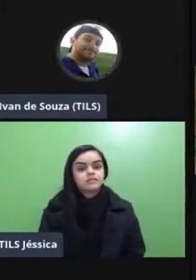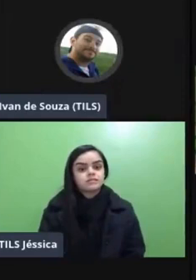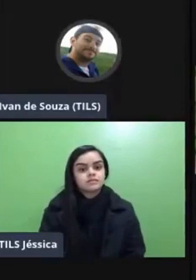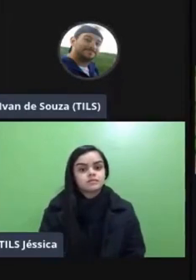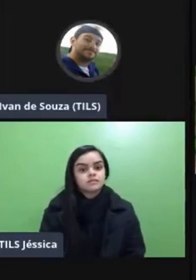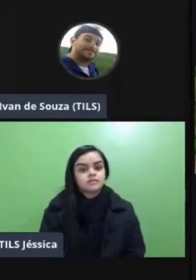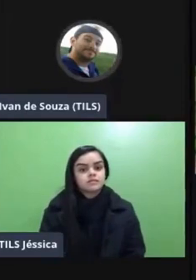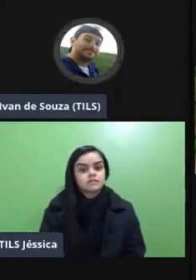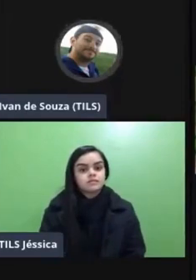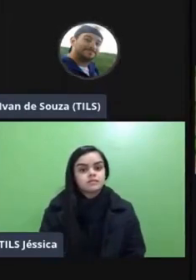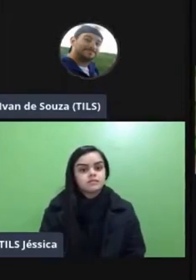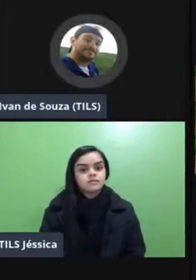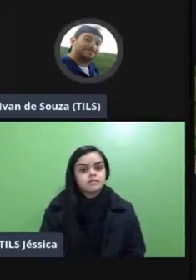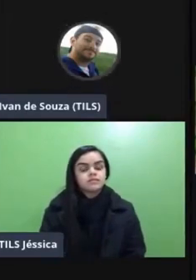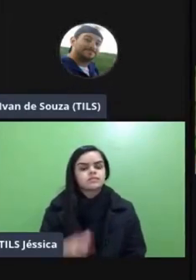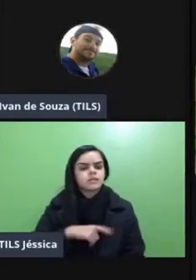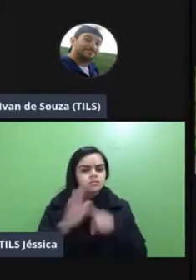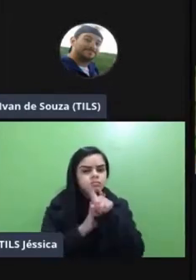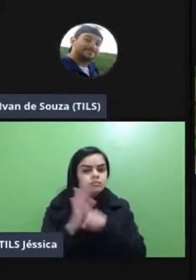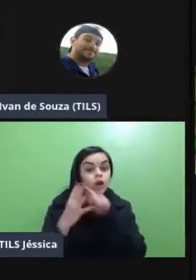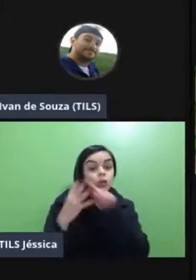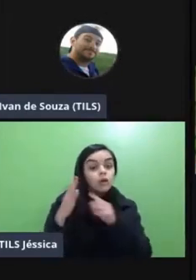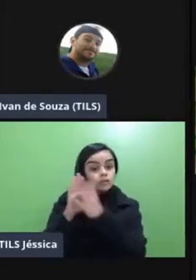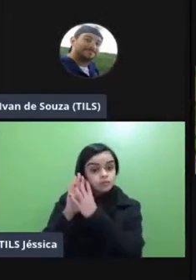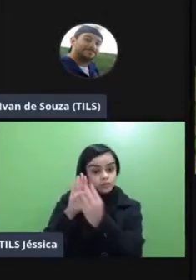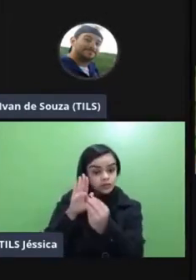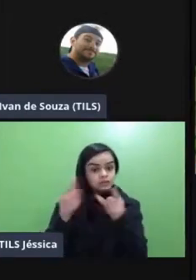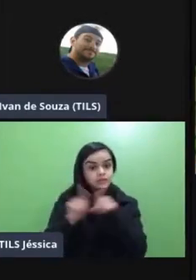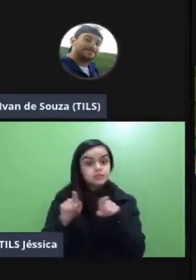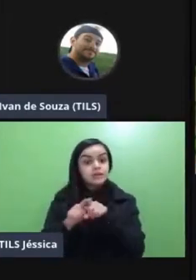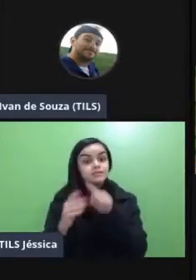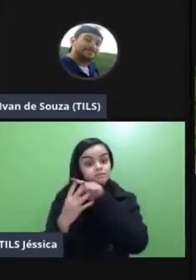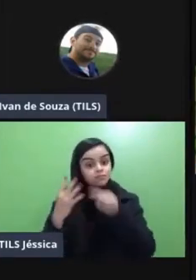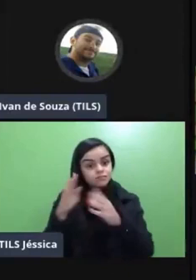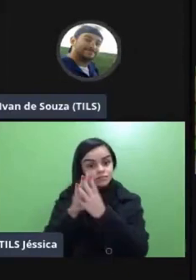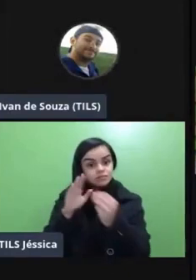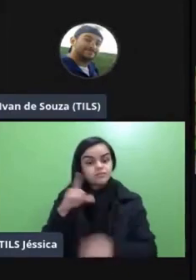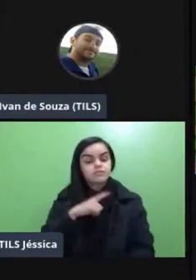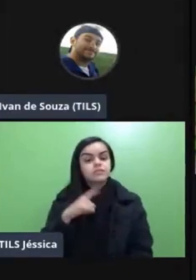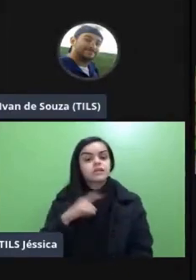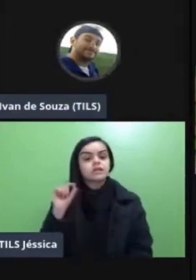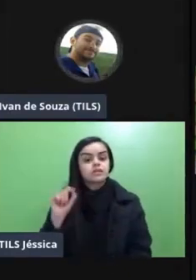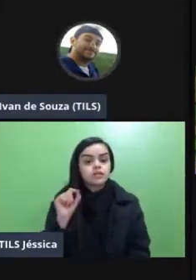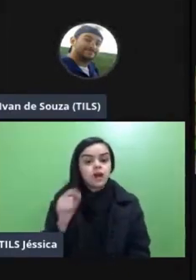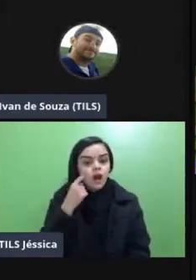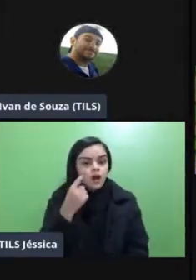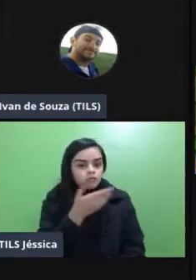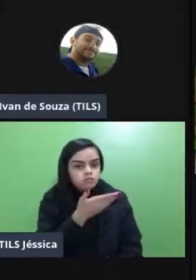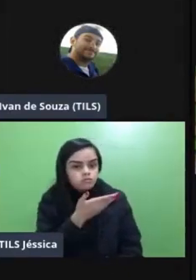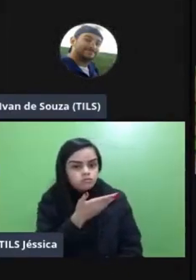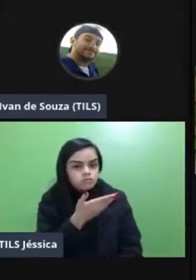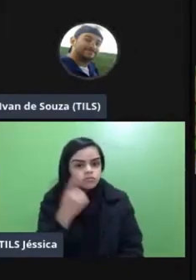autores então eles mapearam quatro modelos e dentro desses modelos né eu tenho modelo rotacional modelo flex alacarte virtual